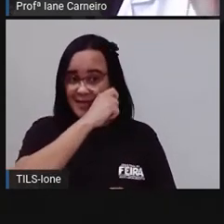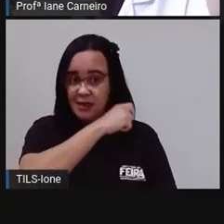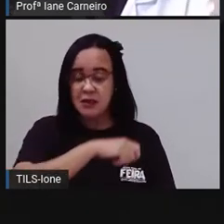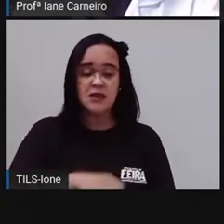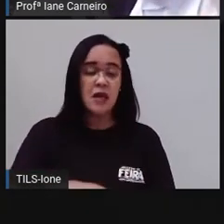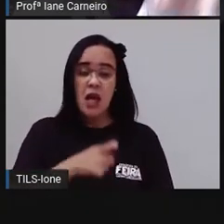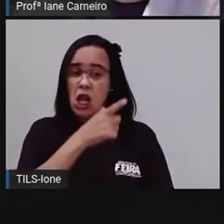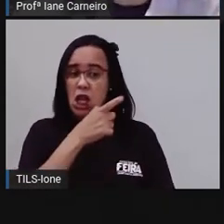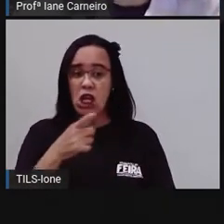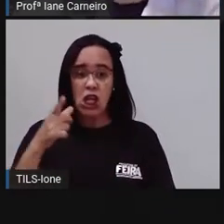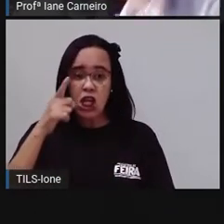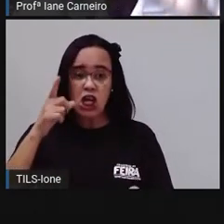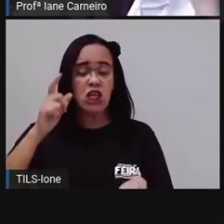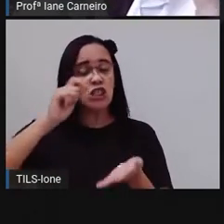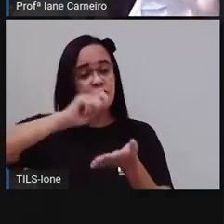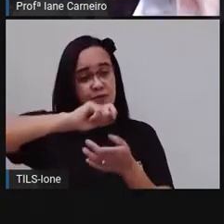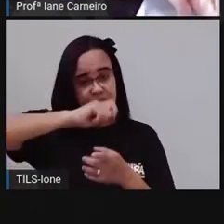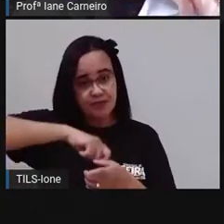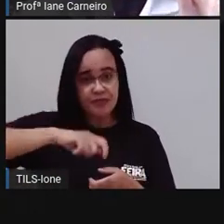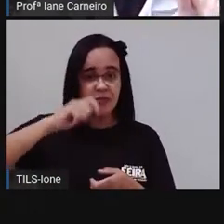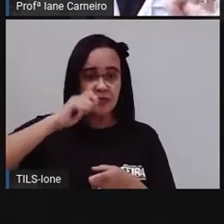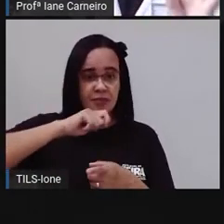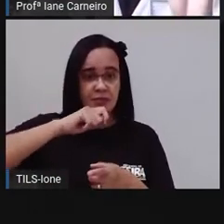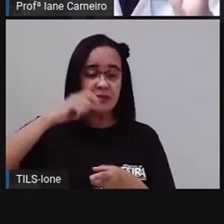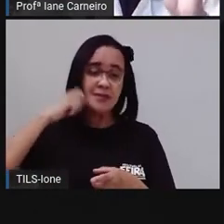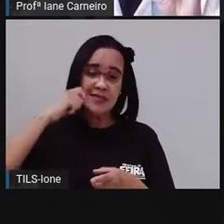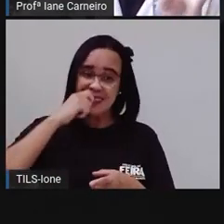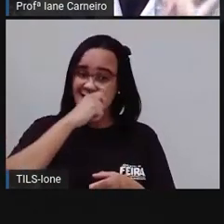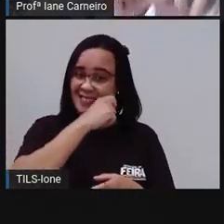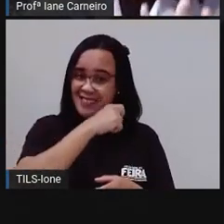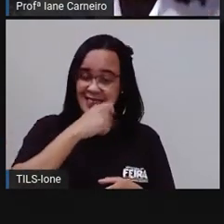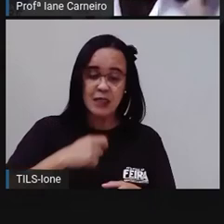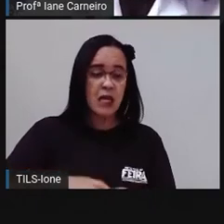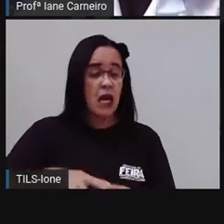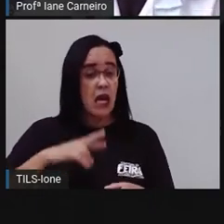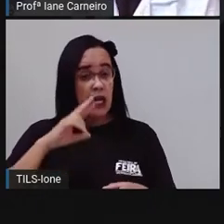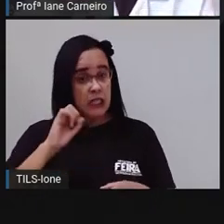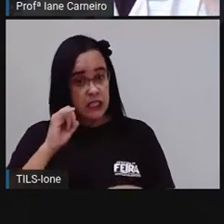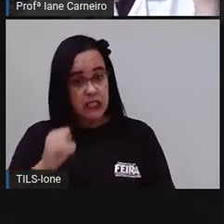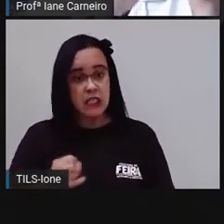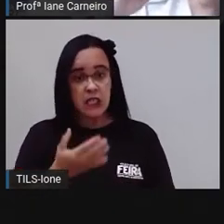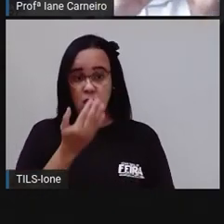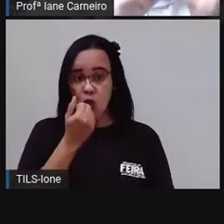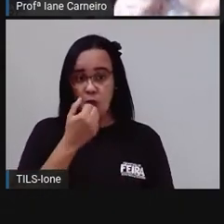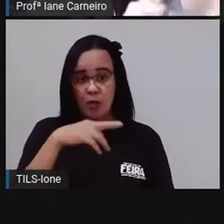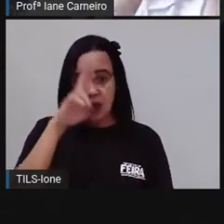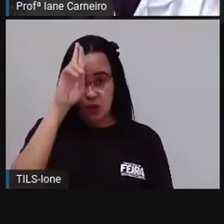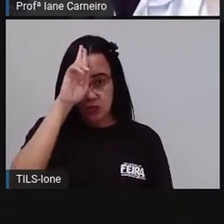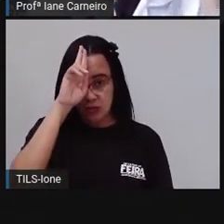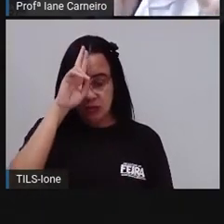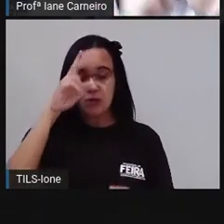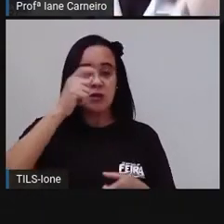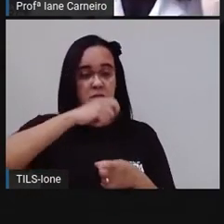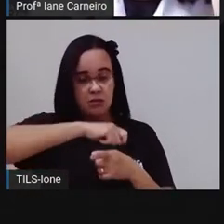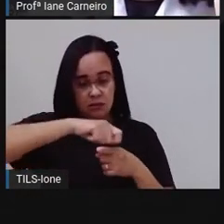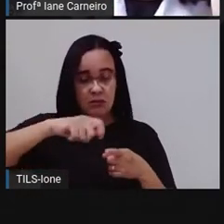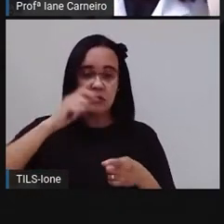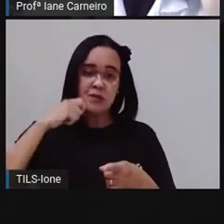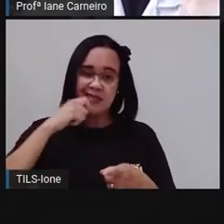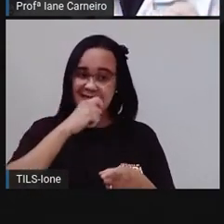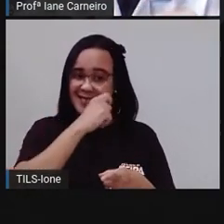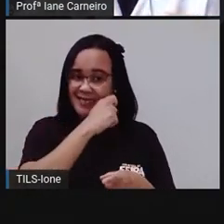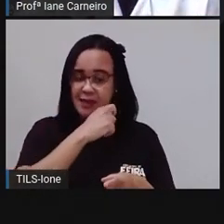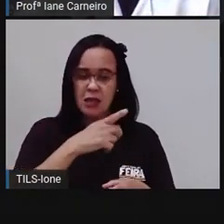que lanchou, escova o dente. Almoçou, depois escova de novo. Lanchou na tarde, escova mais uma